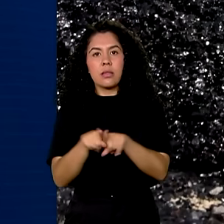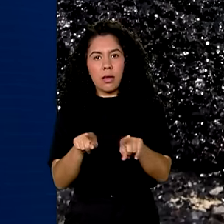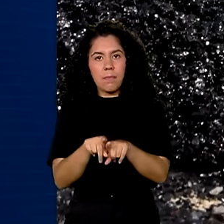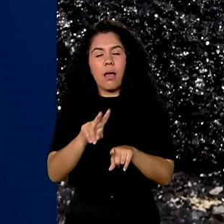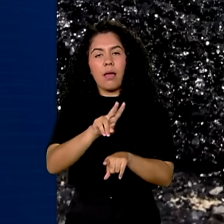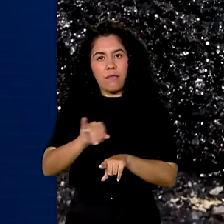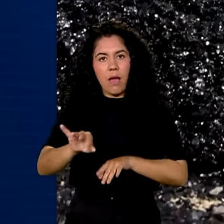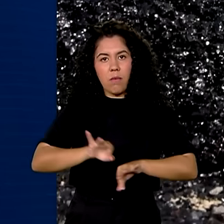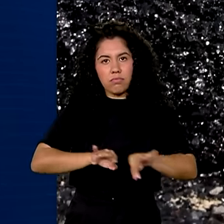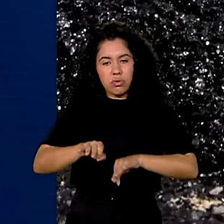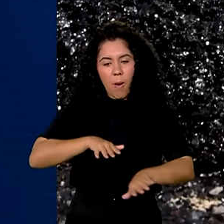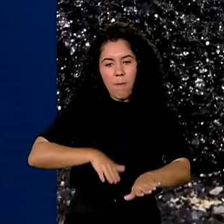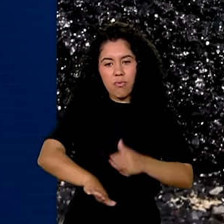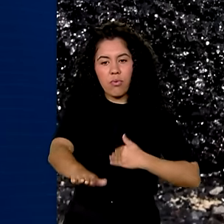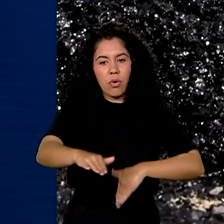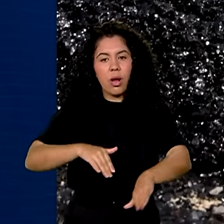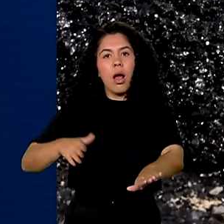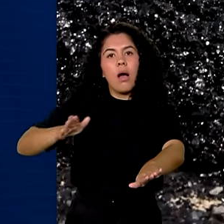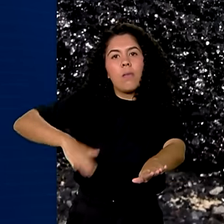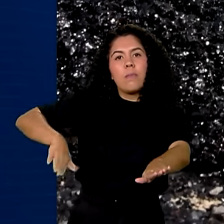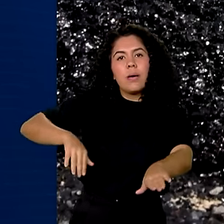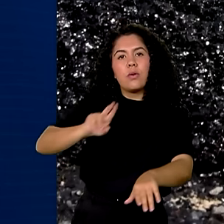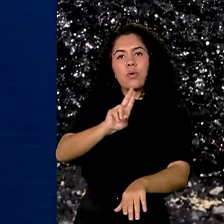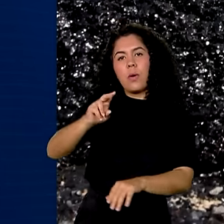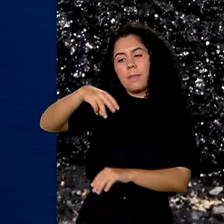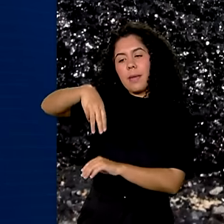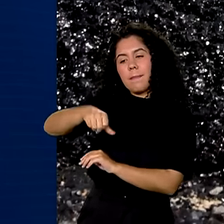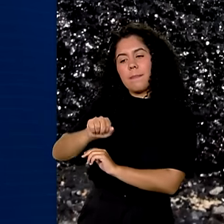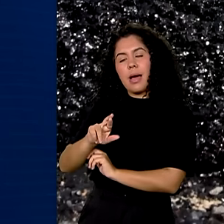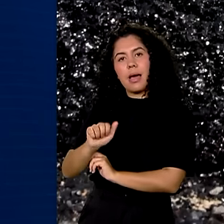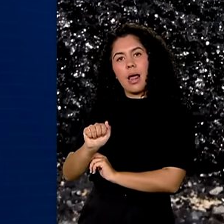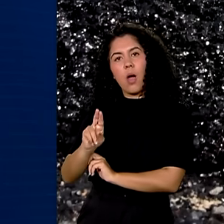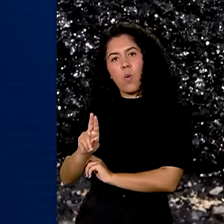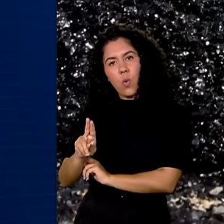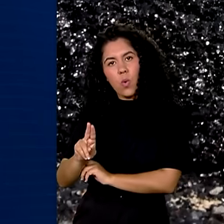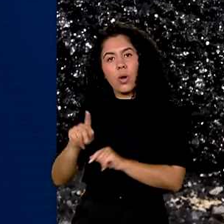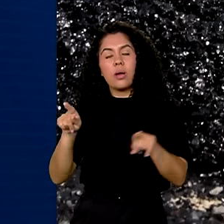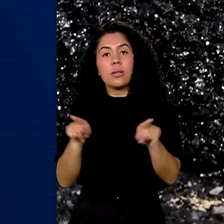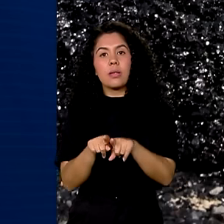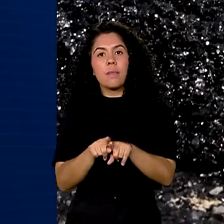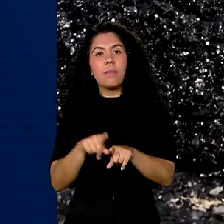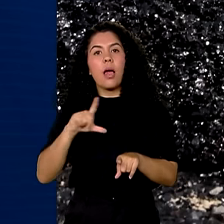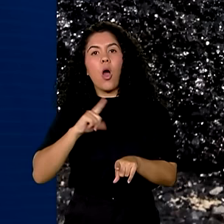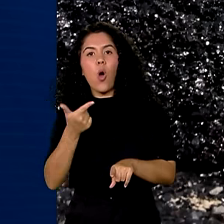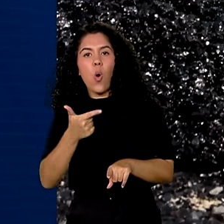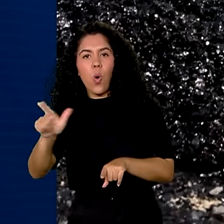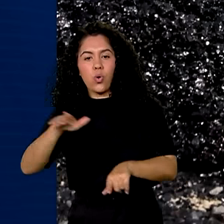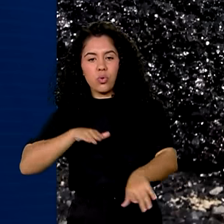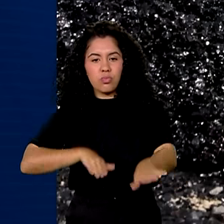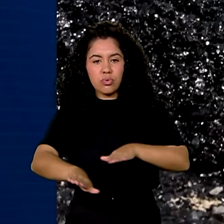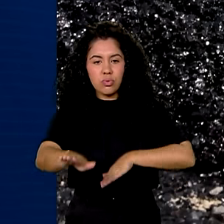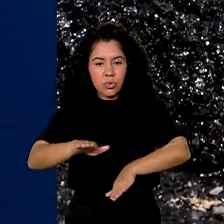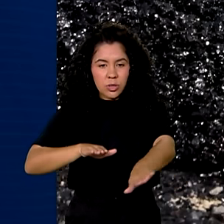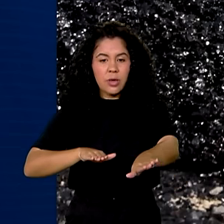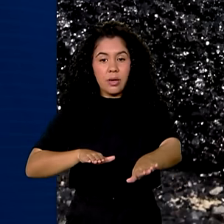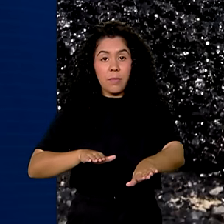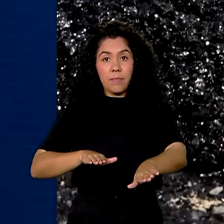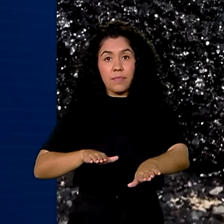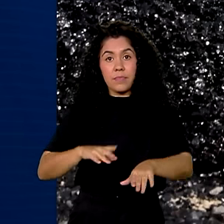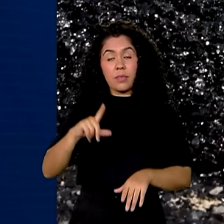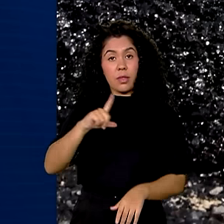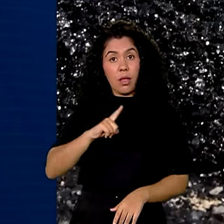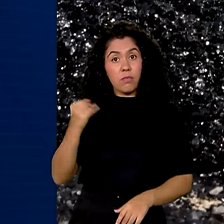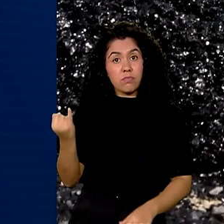acesso à região litorânea de Maraú e no trecho que vai de Cocos a Mambaí, em Goiás, a rodovia